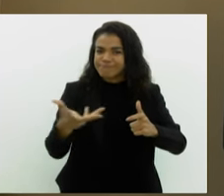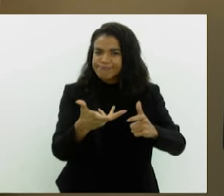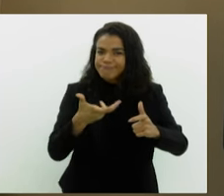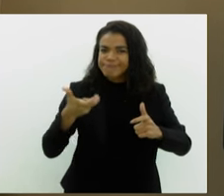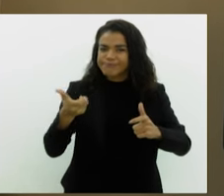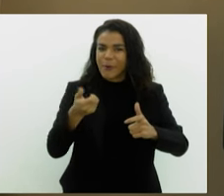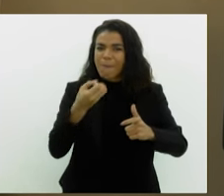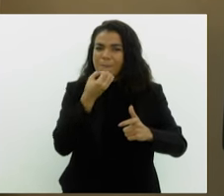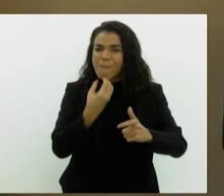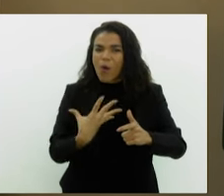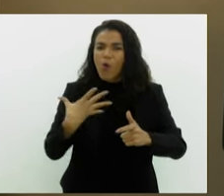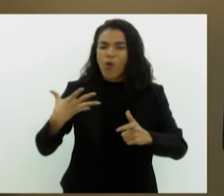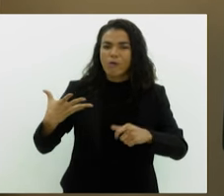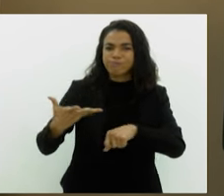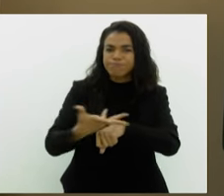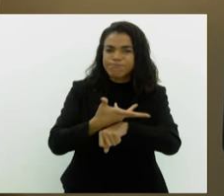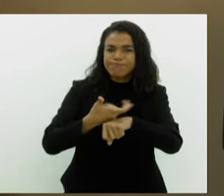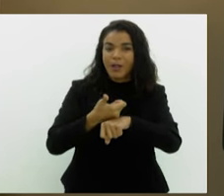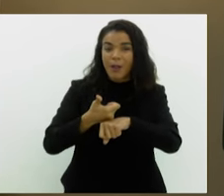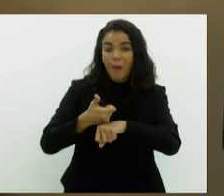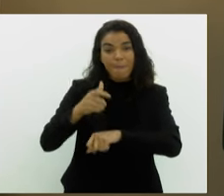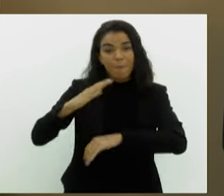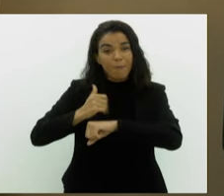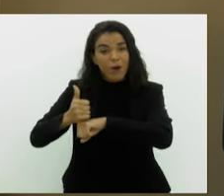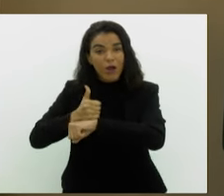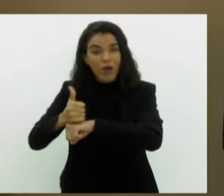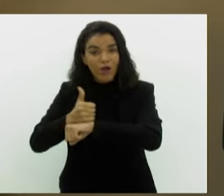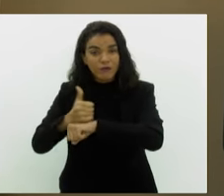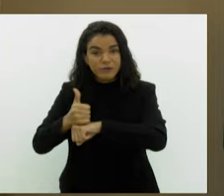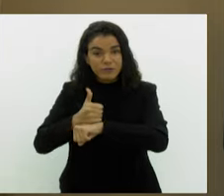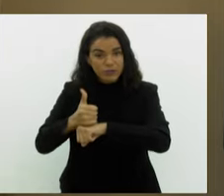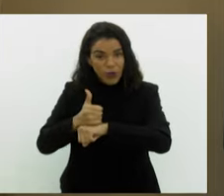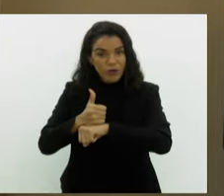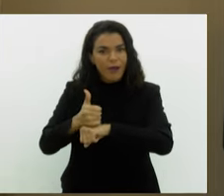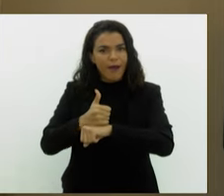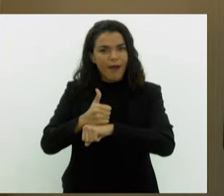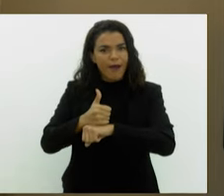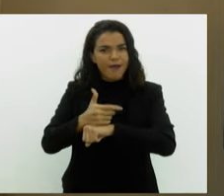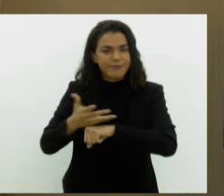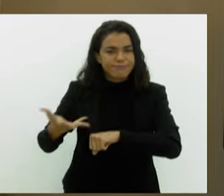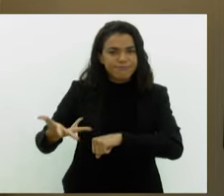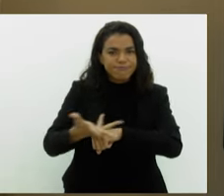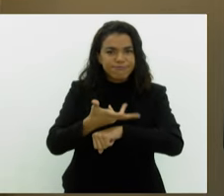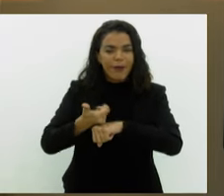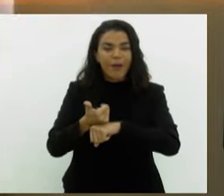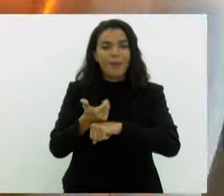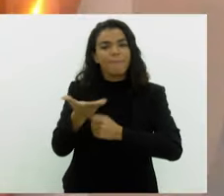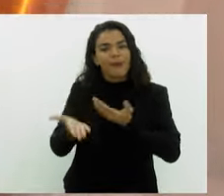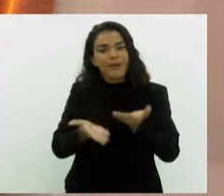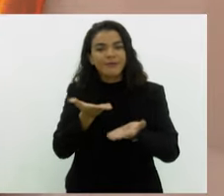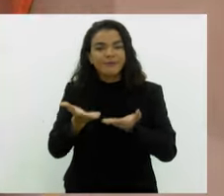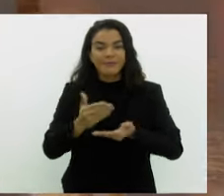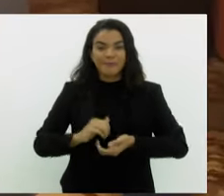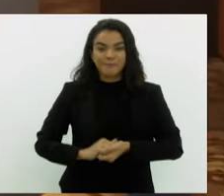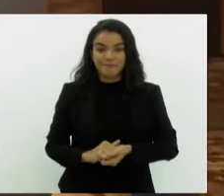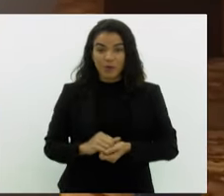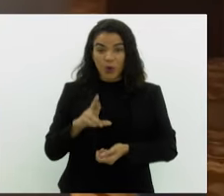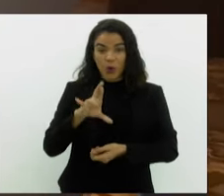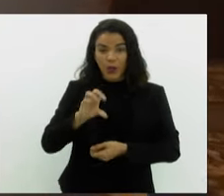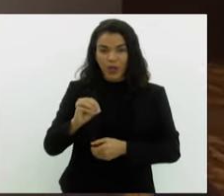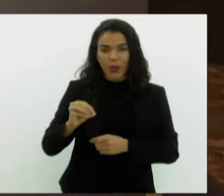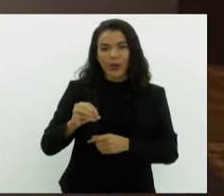boa acústica, com técnicos próprios para isso, para atendê-los aqui nesse espaço. O rico